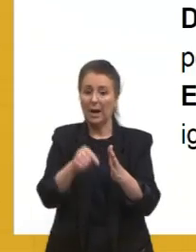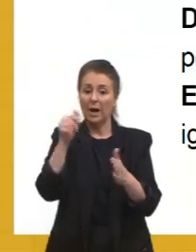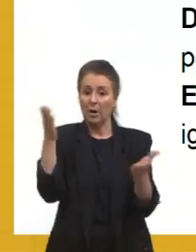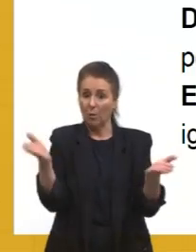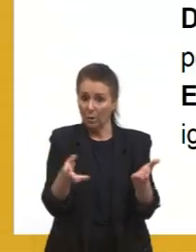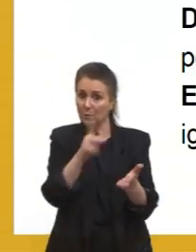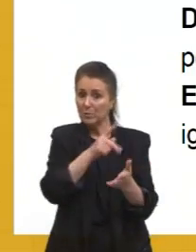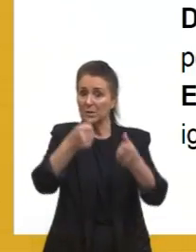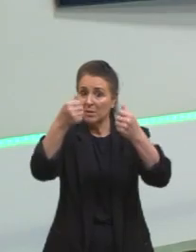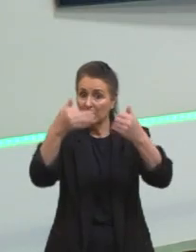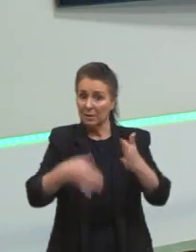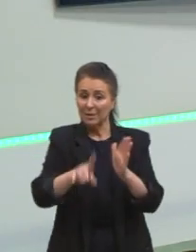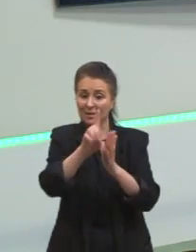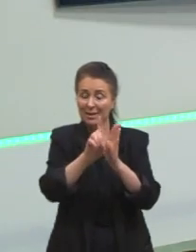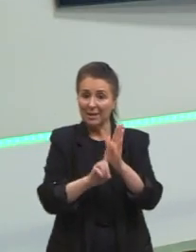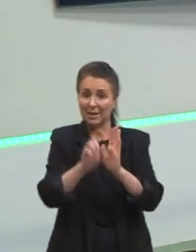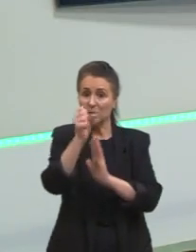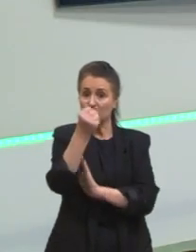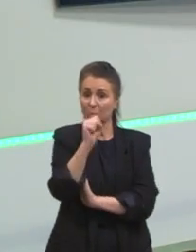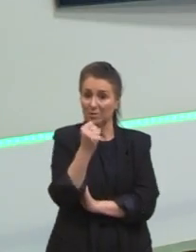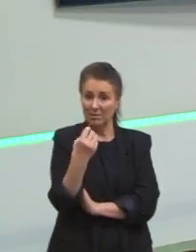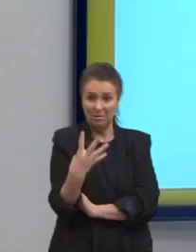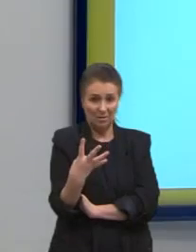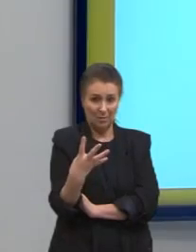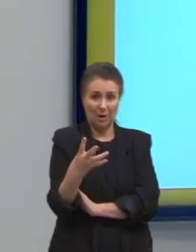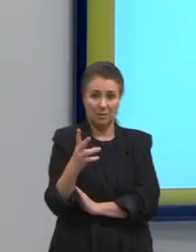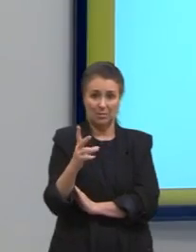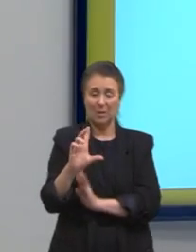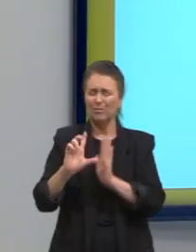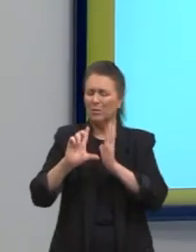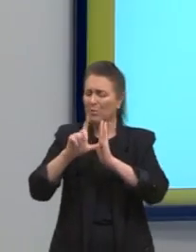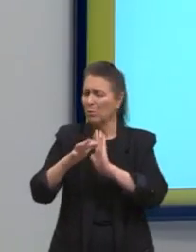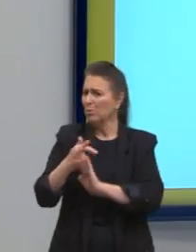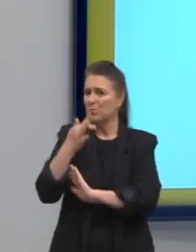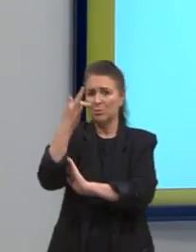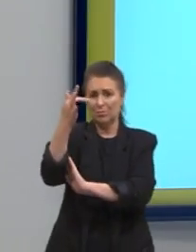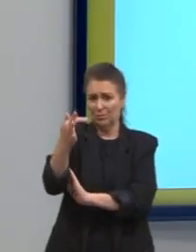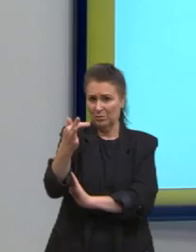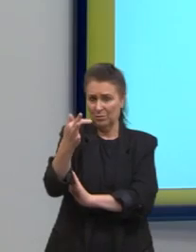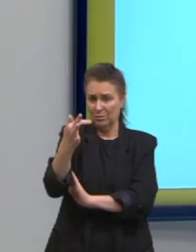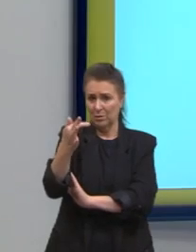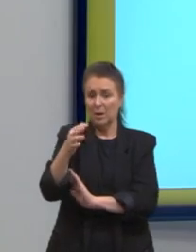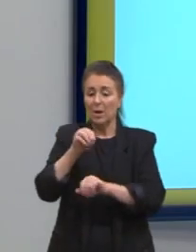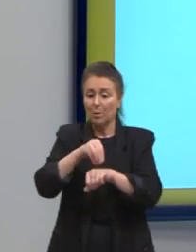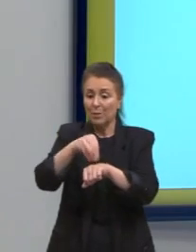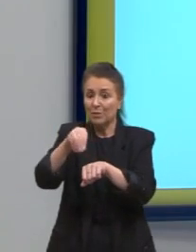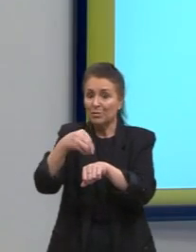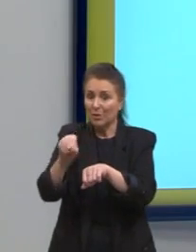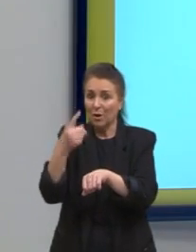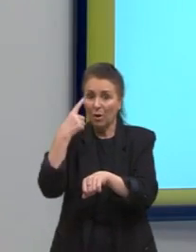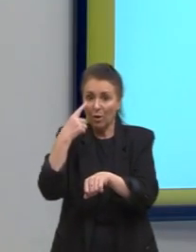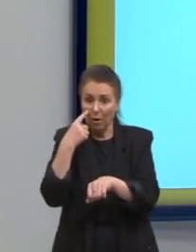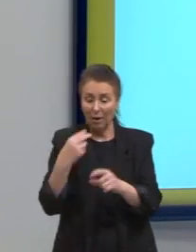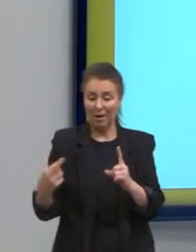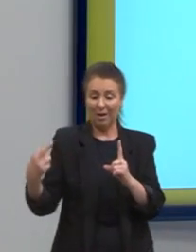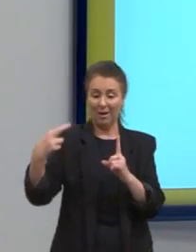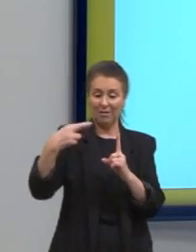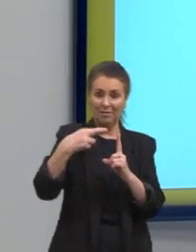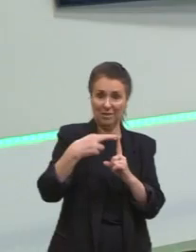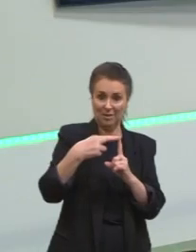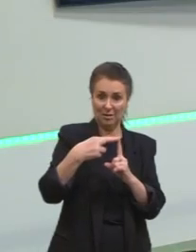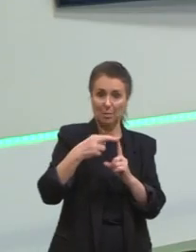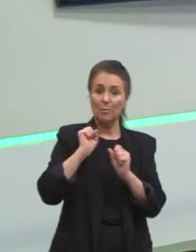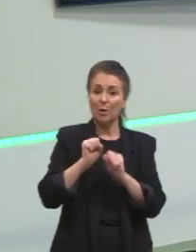Tem aqui, 84. Isso também é uma dica, gente. Às vezes, a gente lê aqui a referência, pode nos